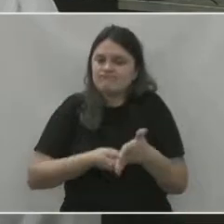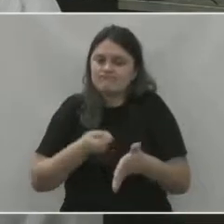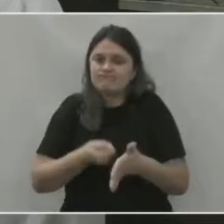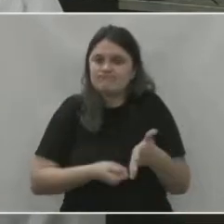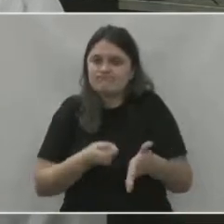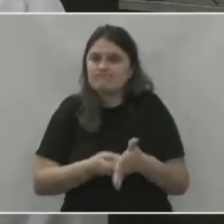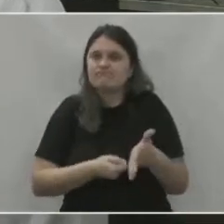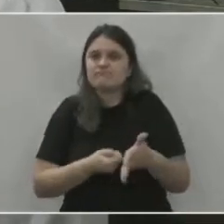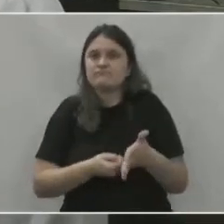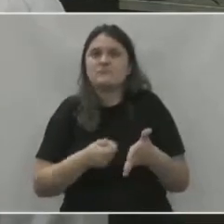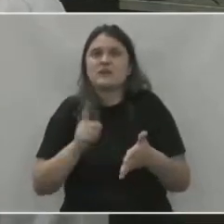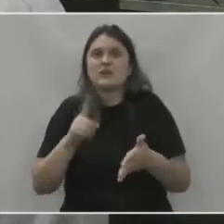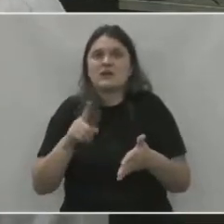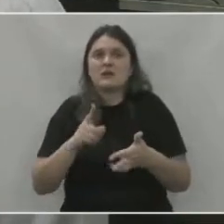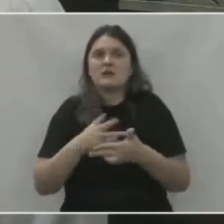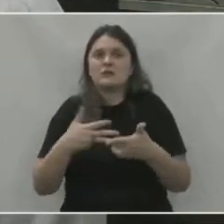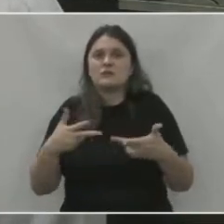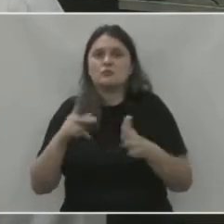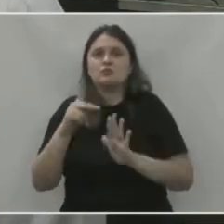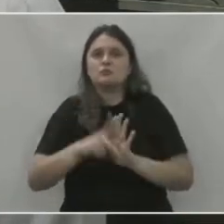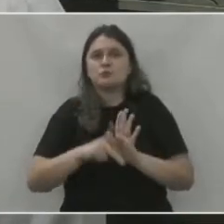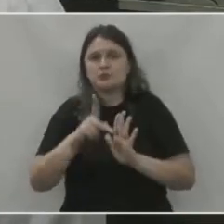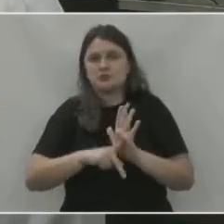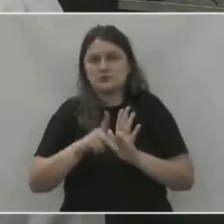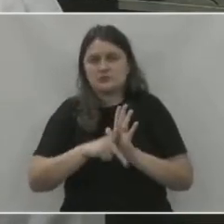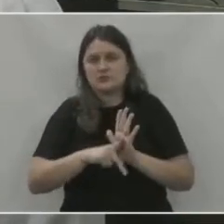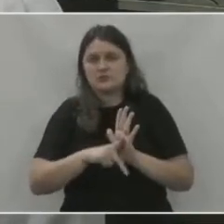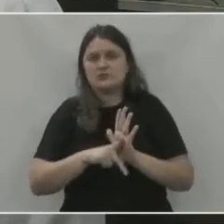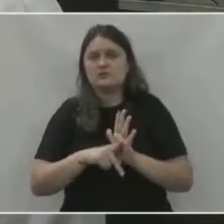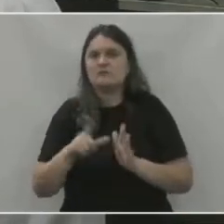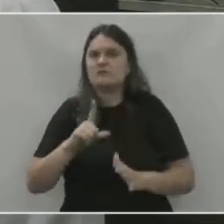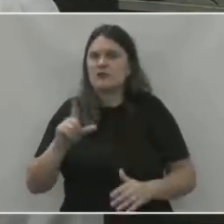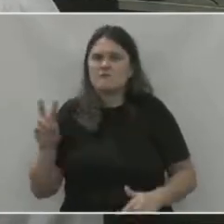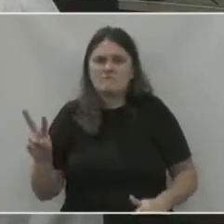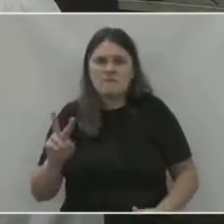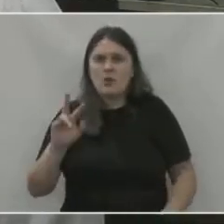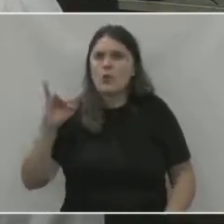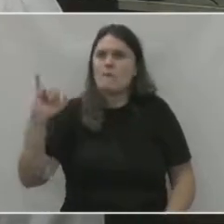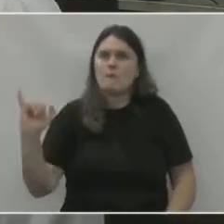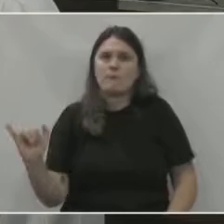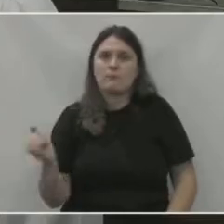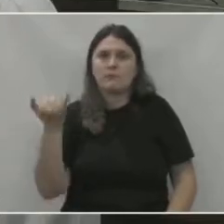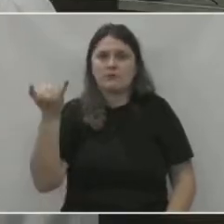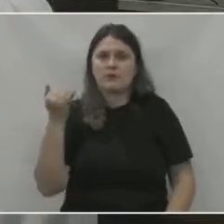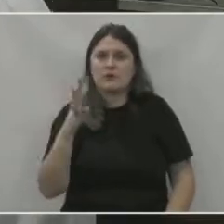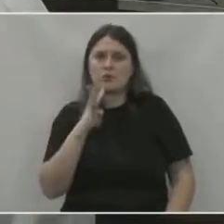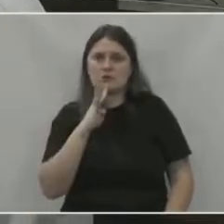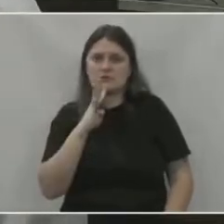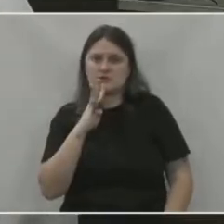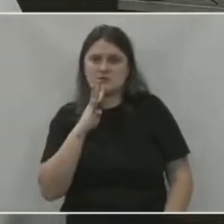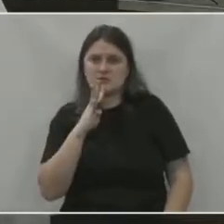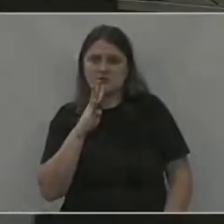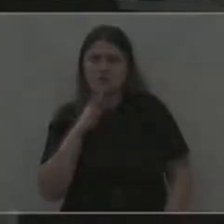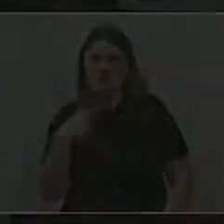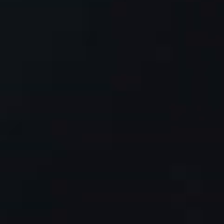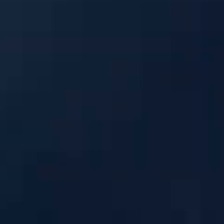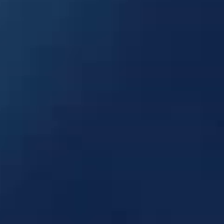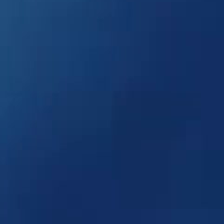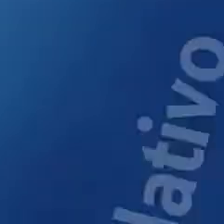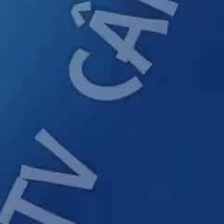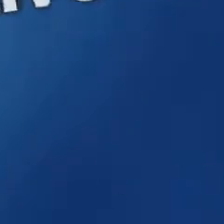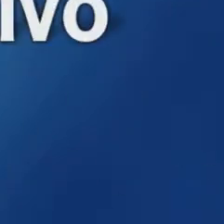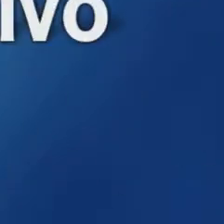porque é uma coleção, é um projeto. Vale muito para que a gente possa conhecer melhor a nossa cidade.